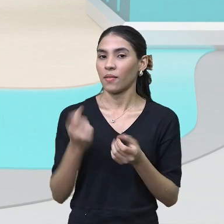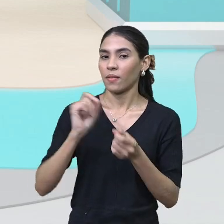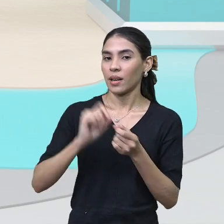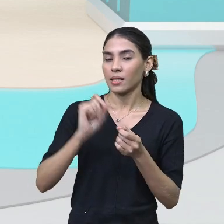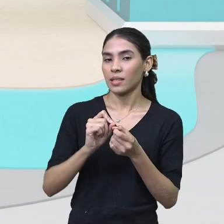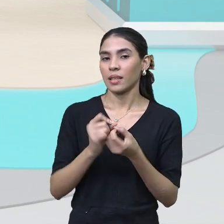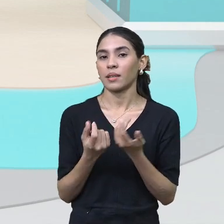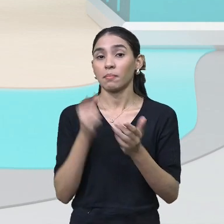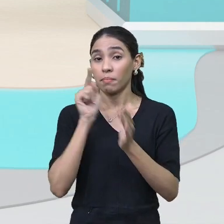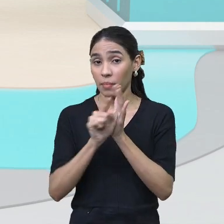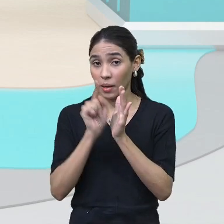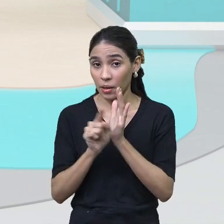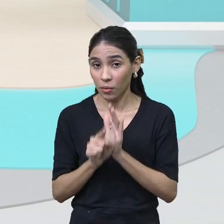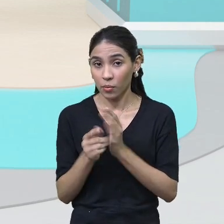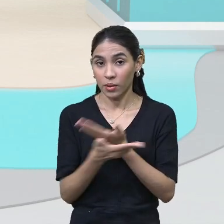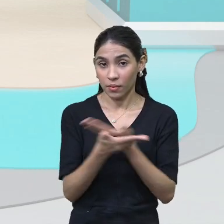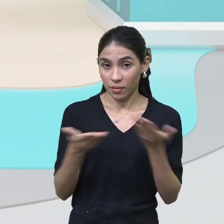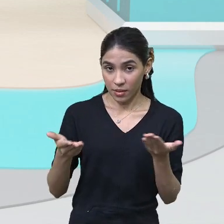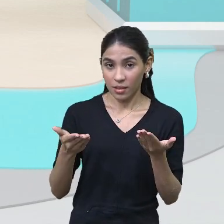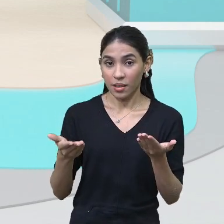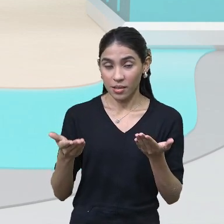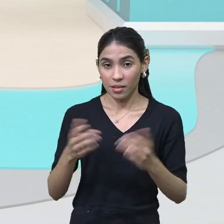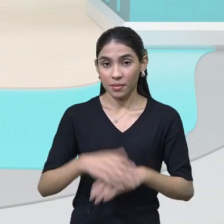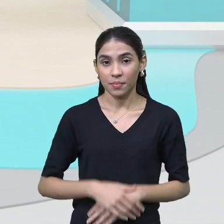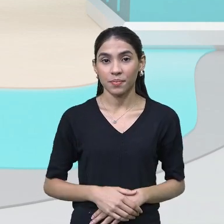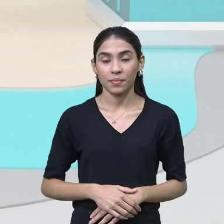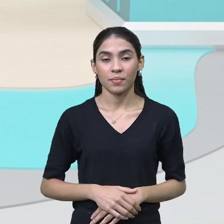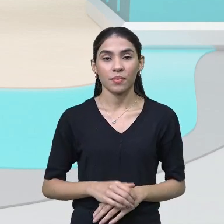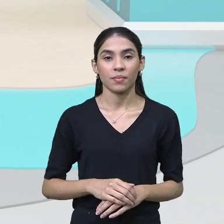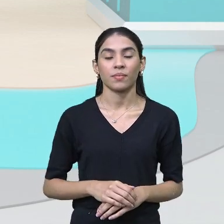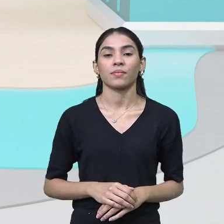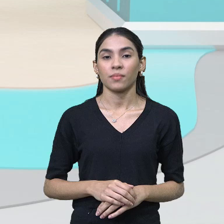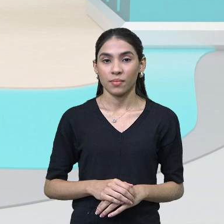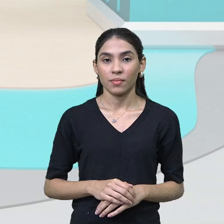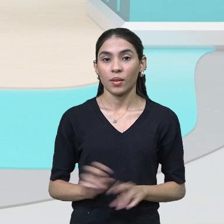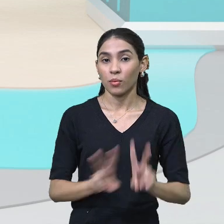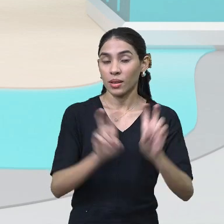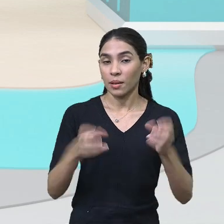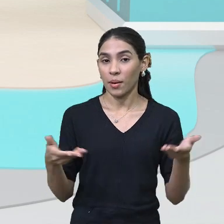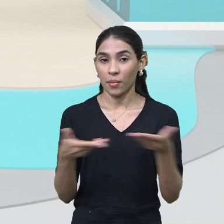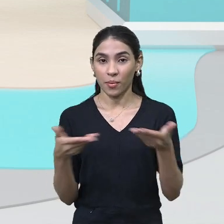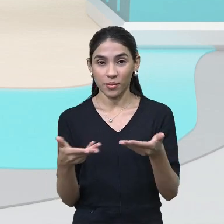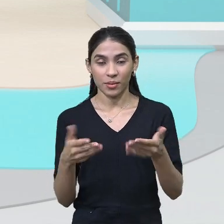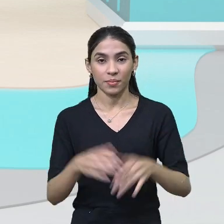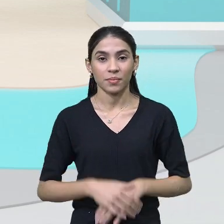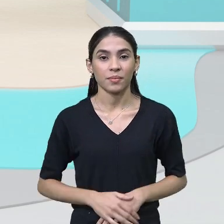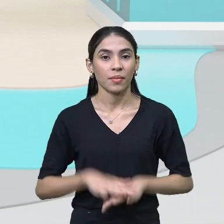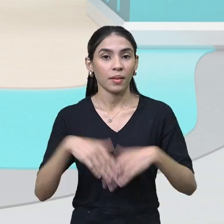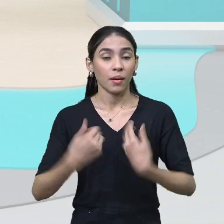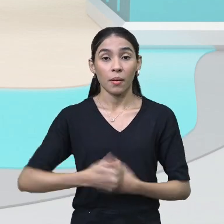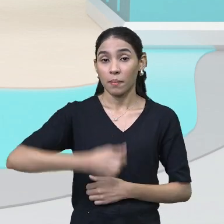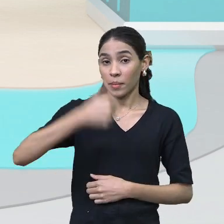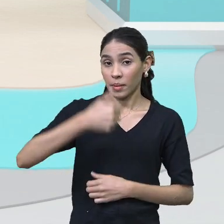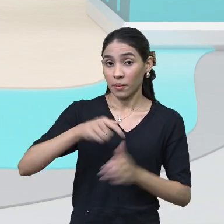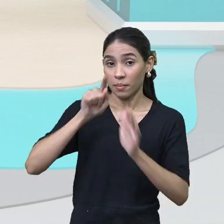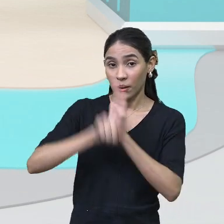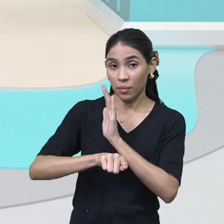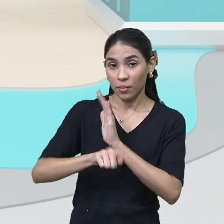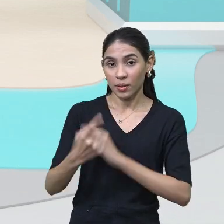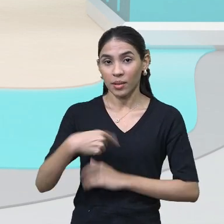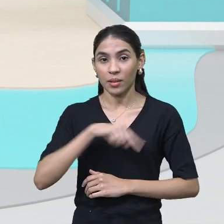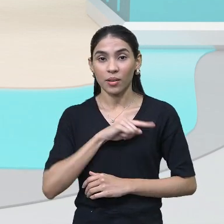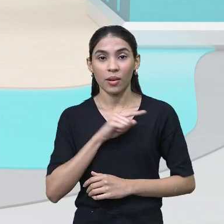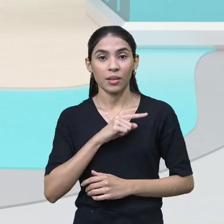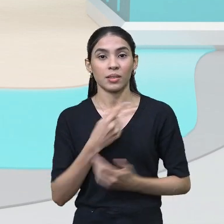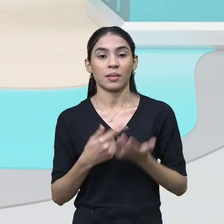indagações para vocês sobre o nosso assunto. Então, a primeira indagação que nós